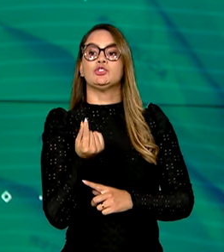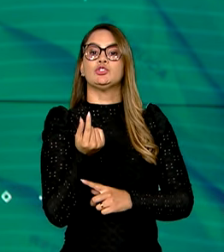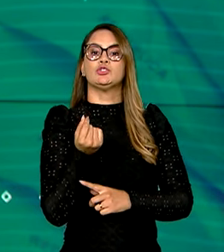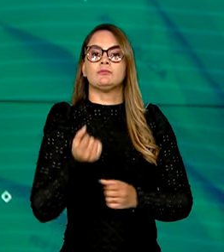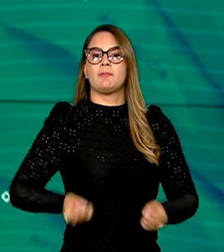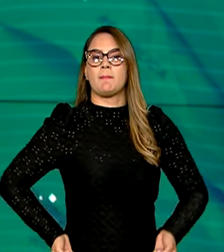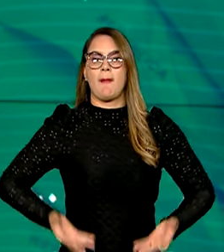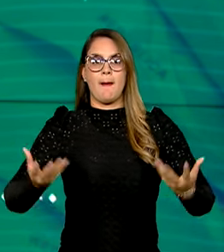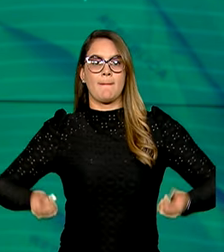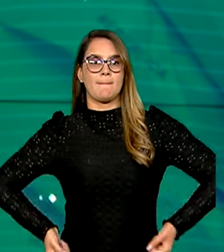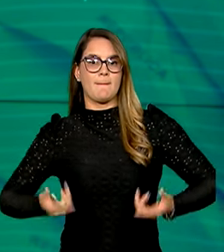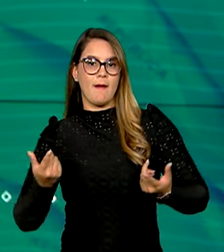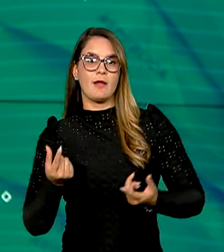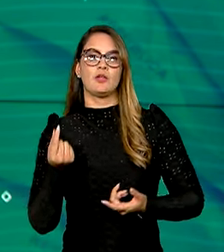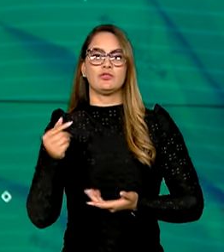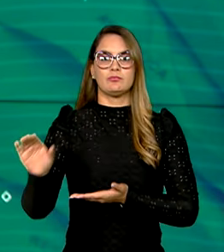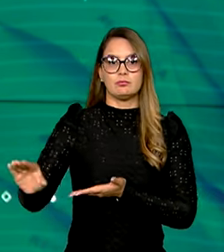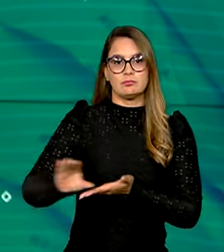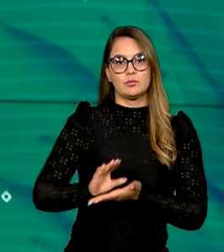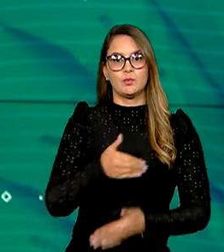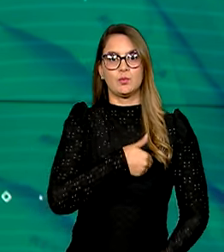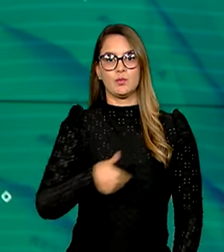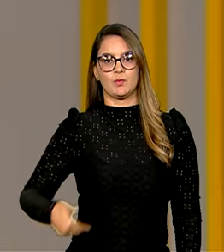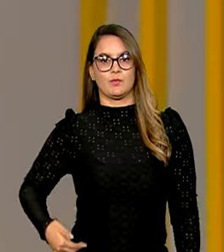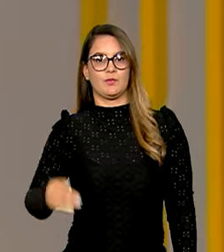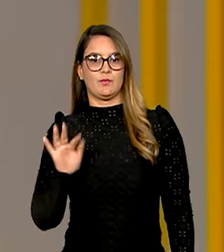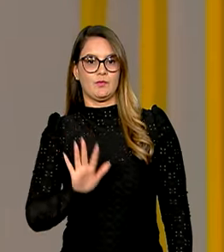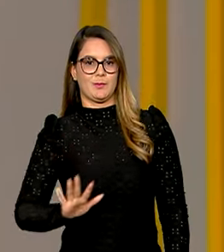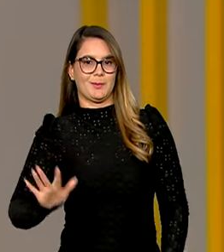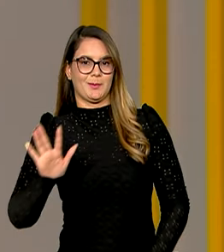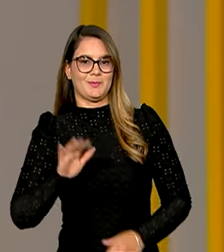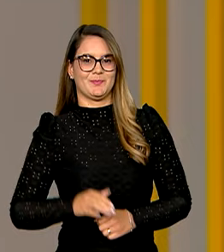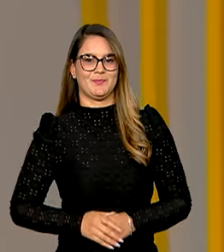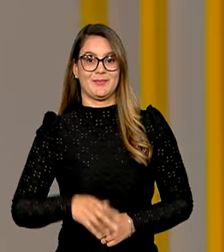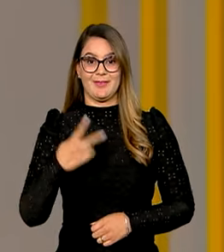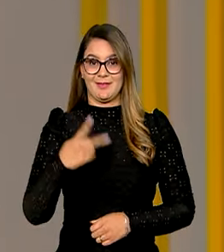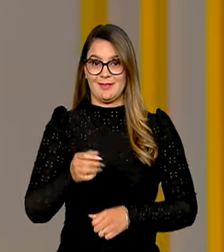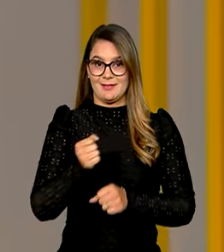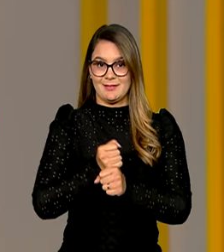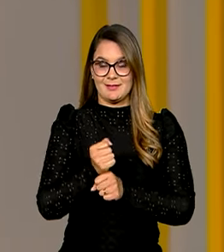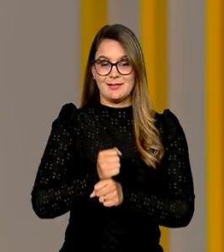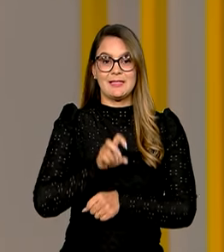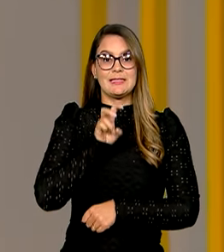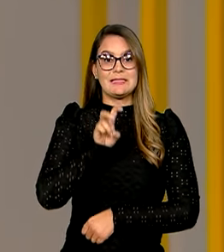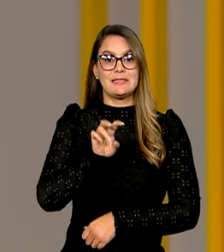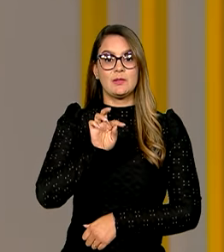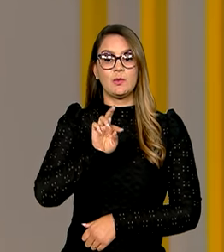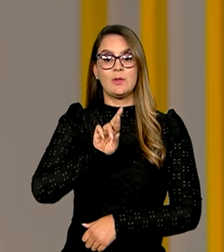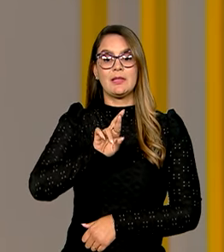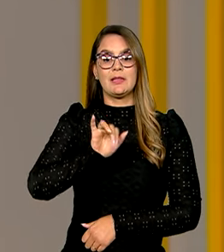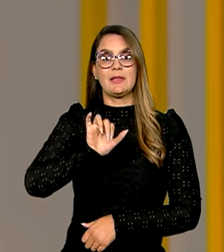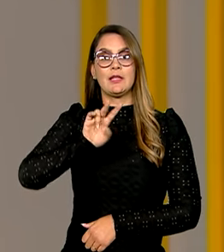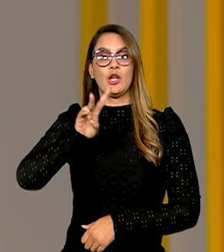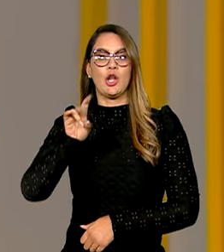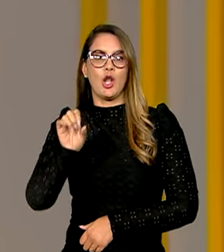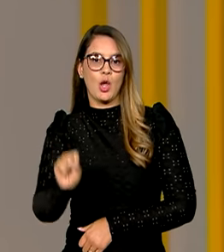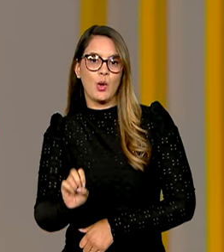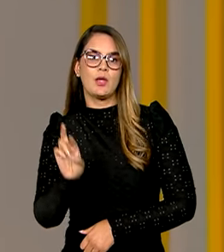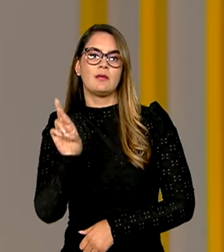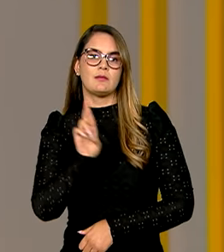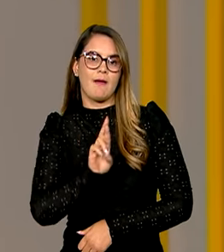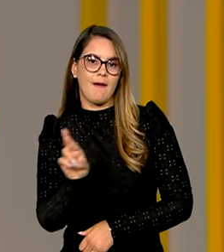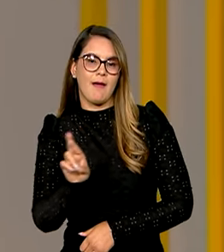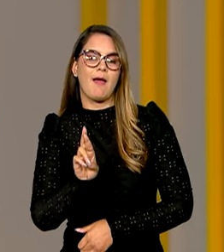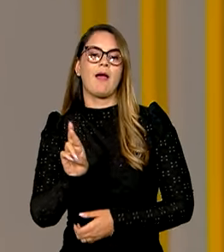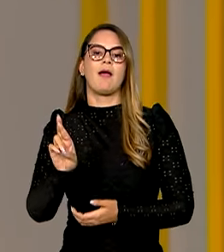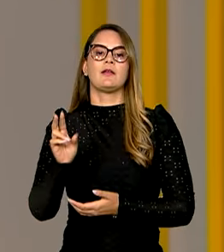despesas e receitas do governo federal. Para este ano, são R,5 trilhões em receitas